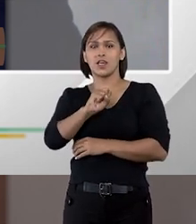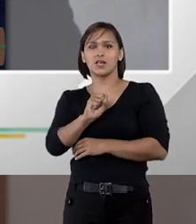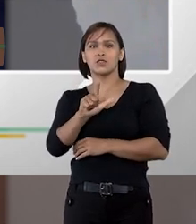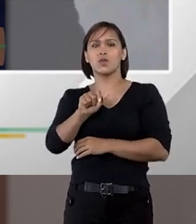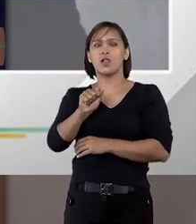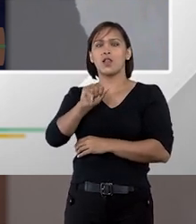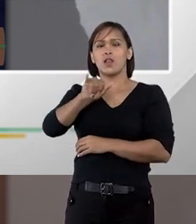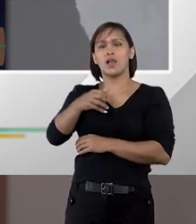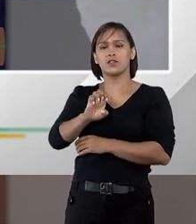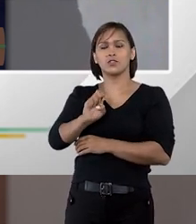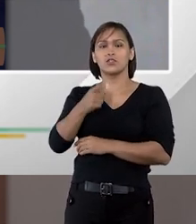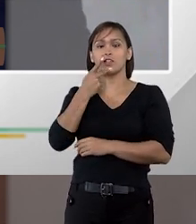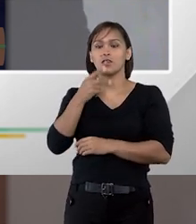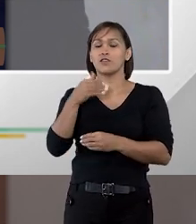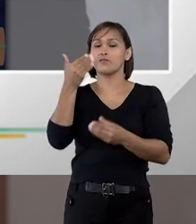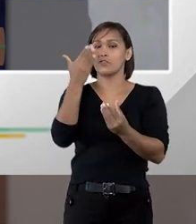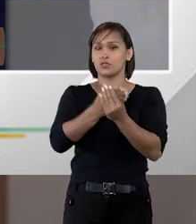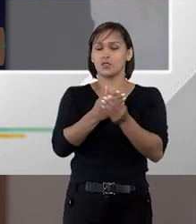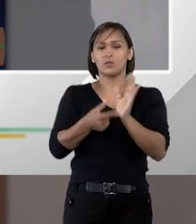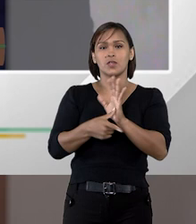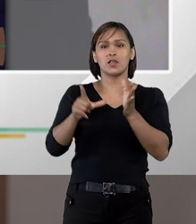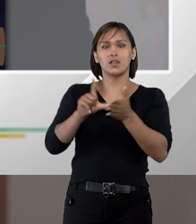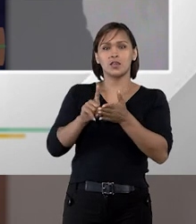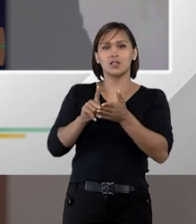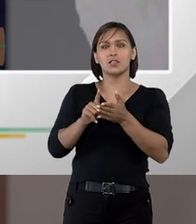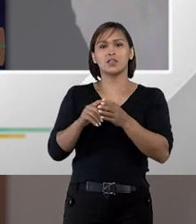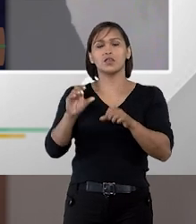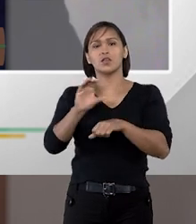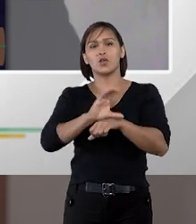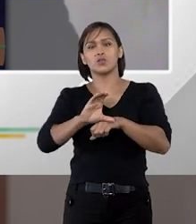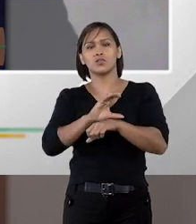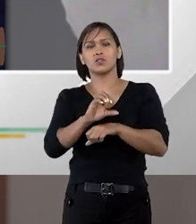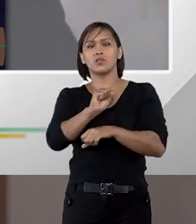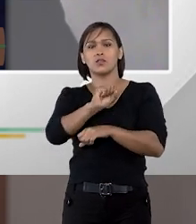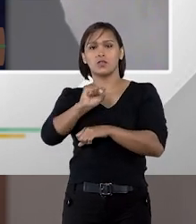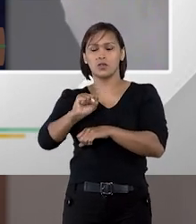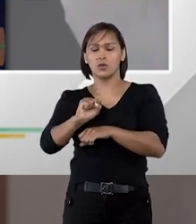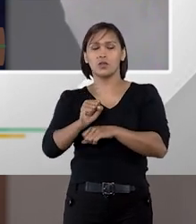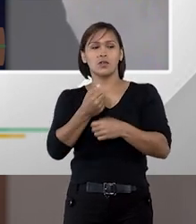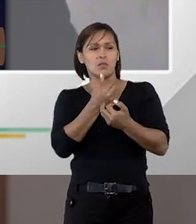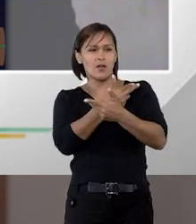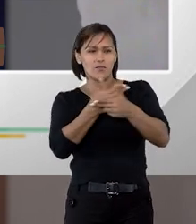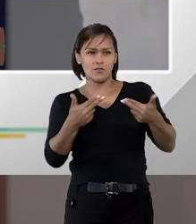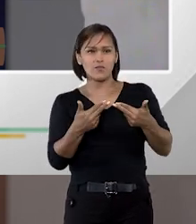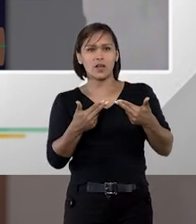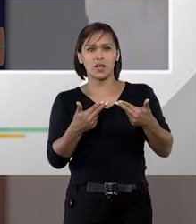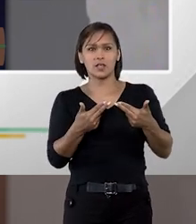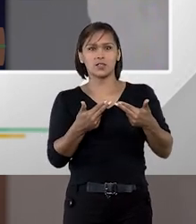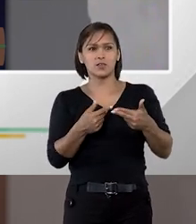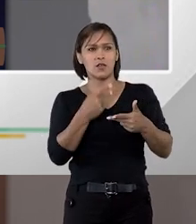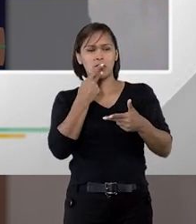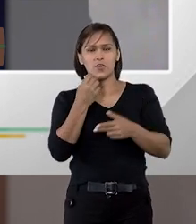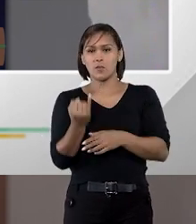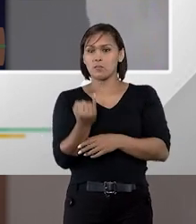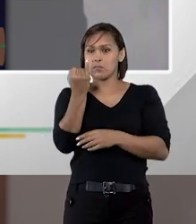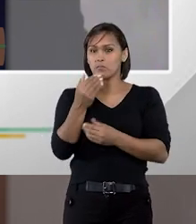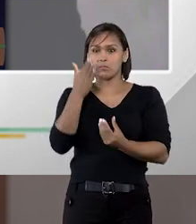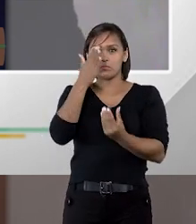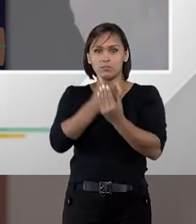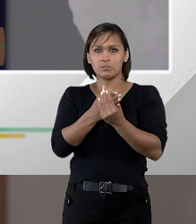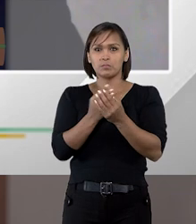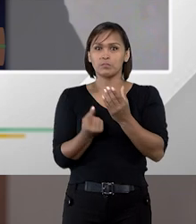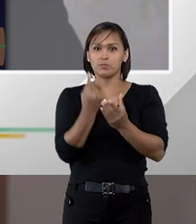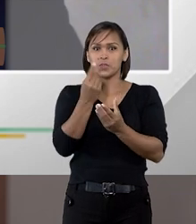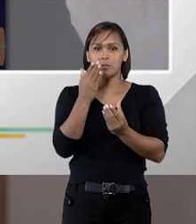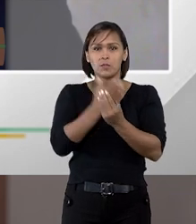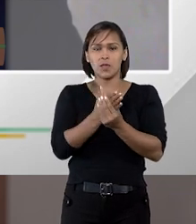Laje que foi um julgamento anterior a Constituição de 88 e para muitos foi o leading case o primeiro caso em que